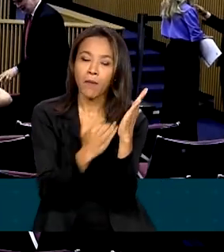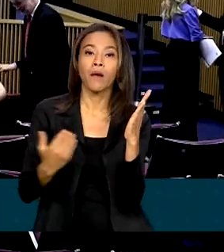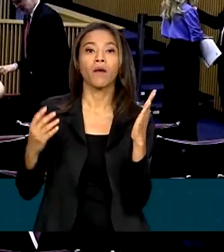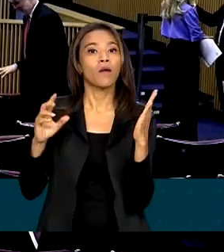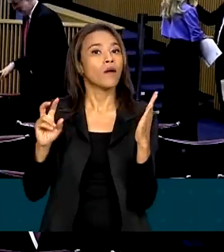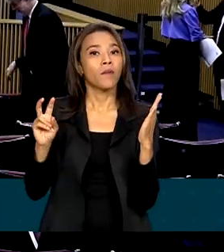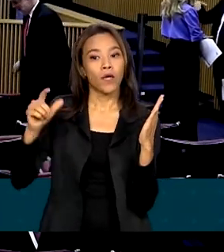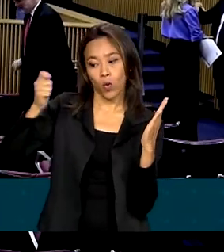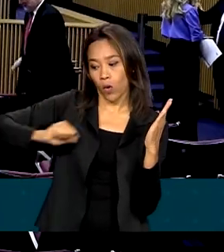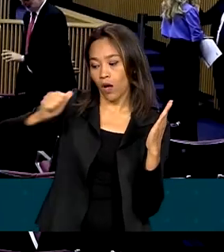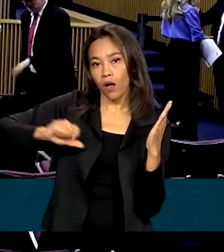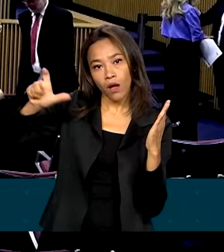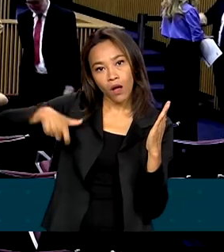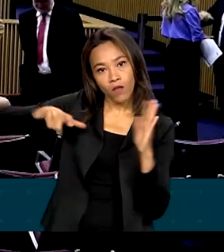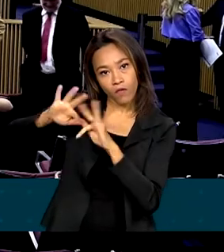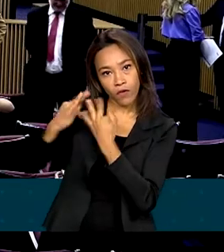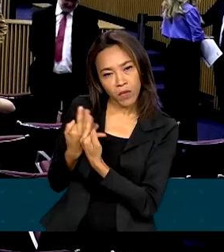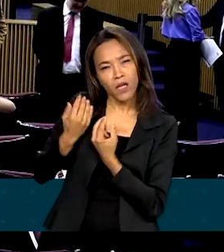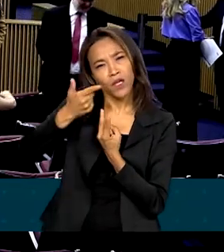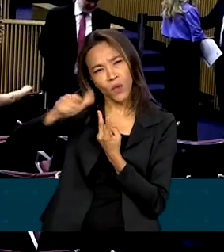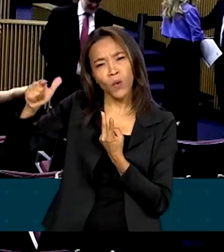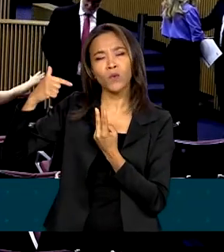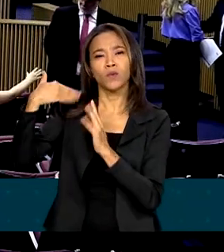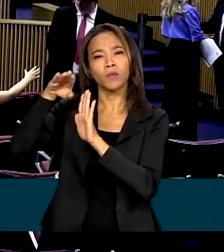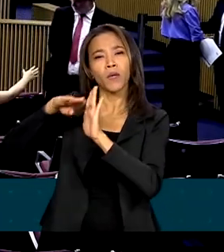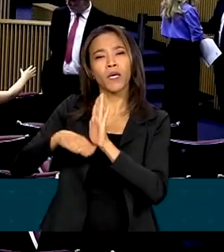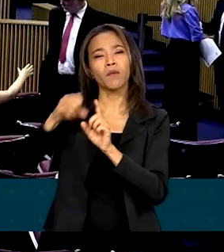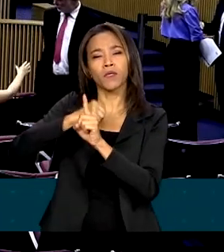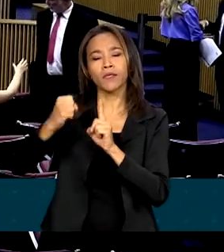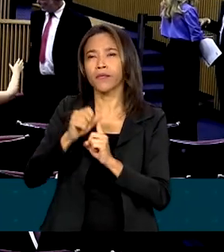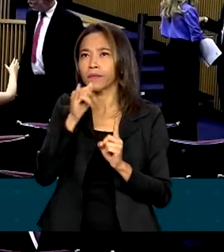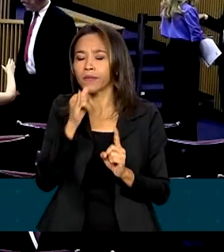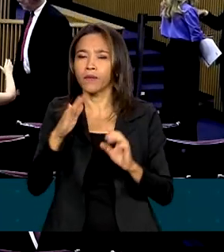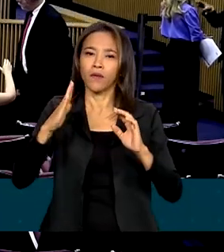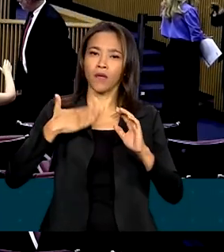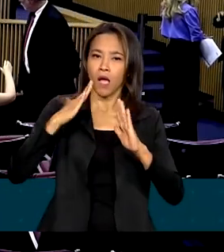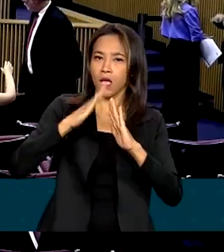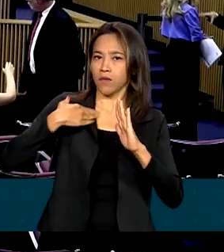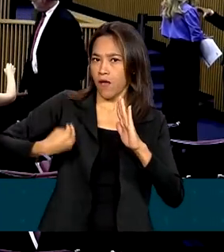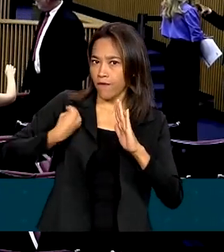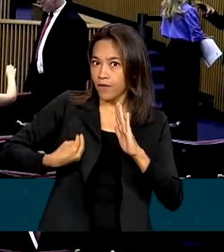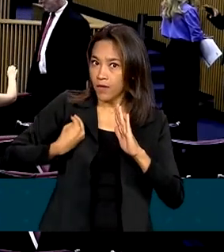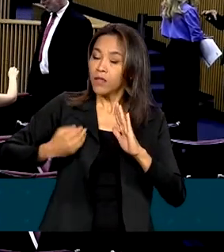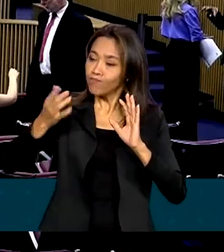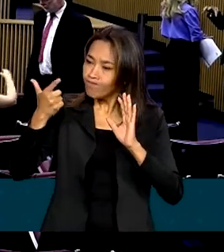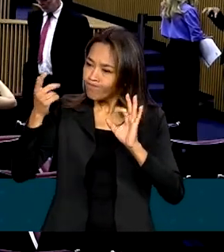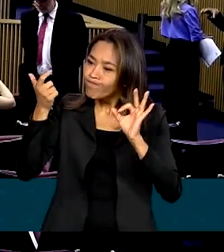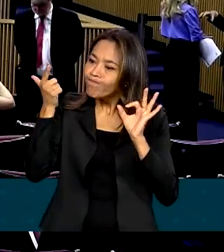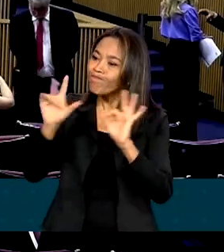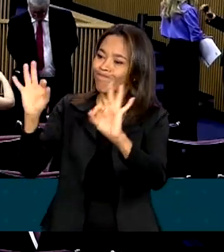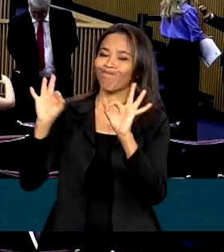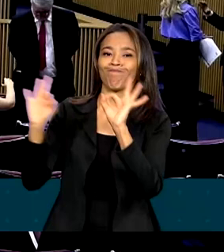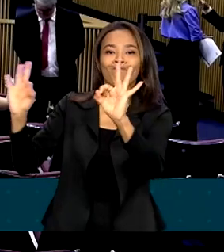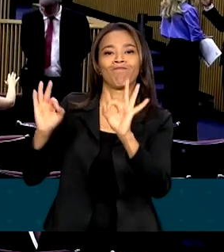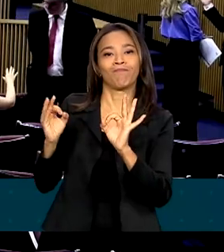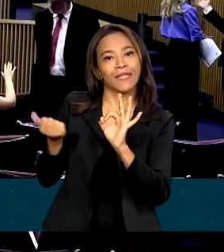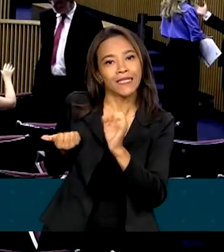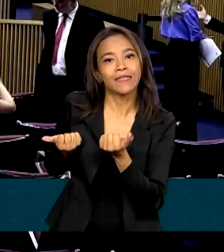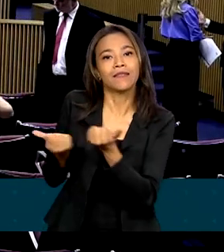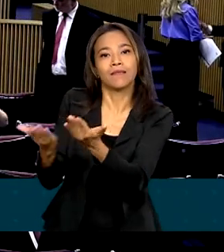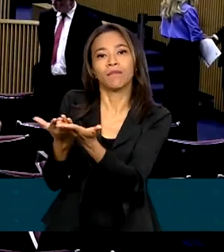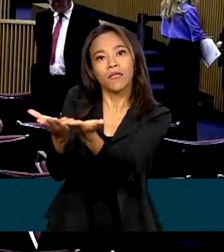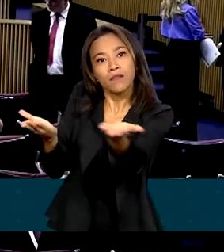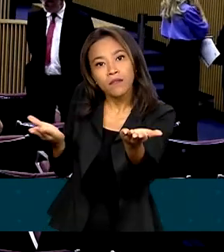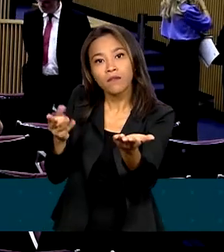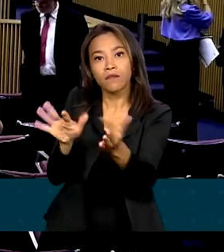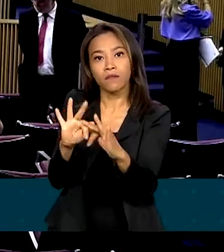Família e outros programas sociais, como Minha Casa Minha Vida, cheguem de fato às famílias que mais precisam.